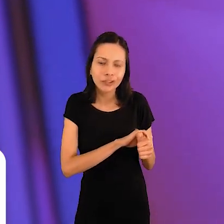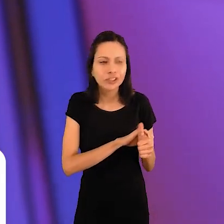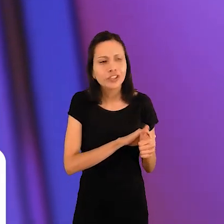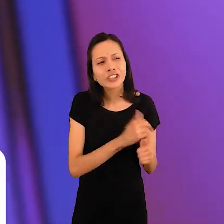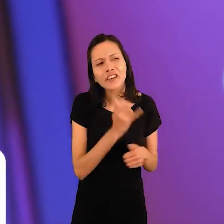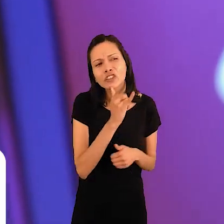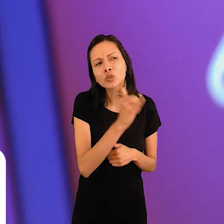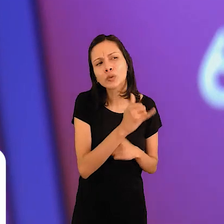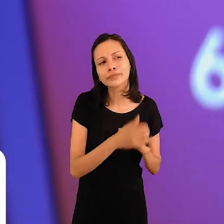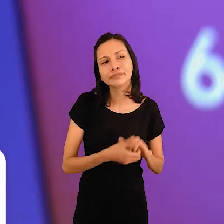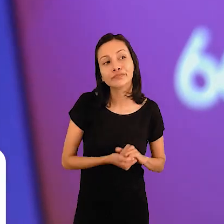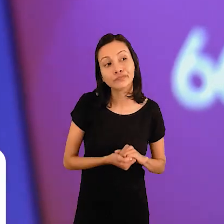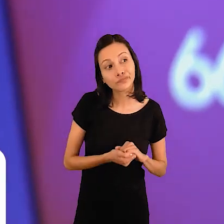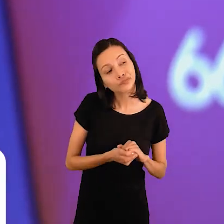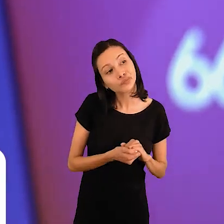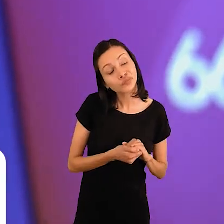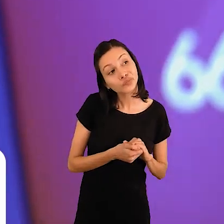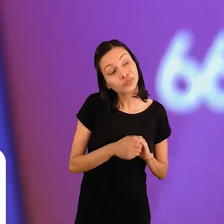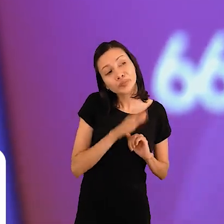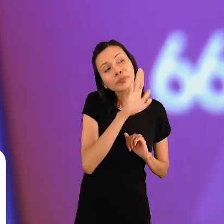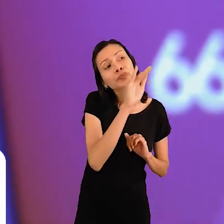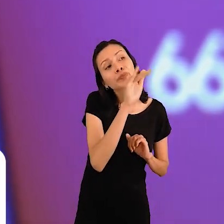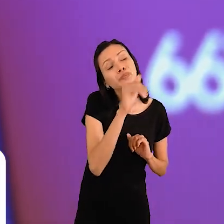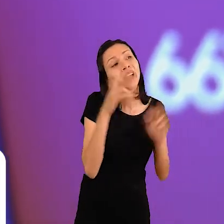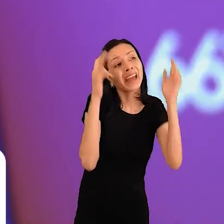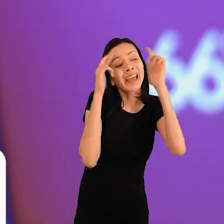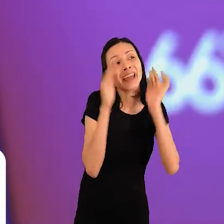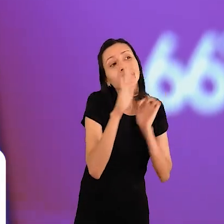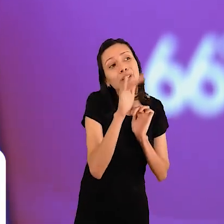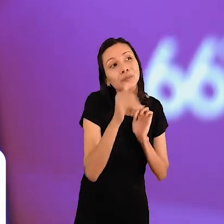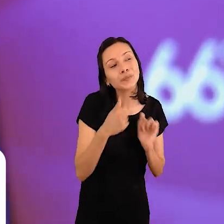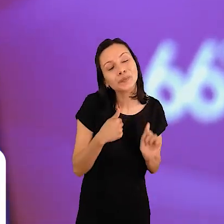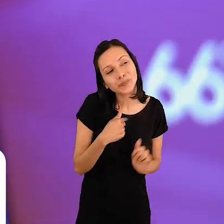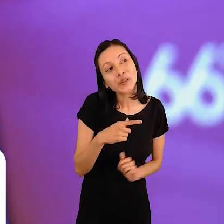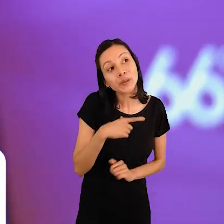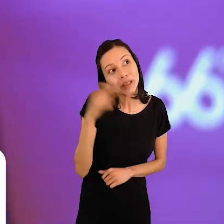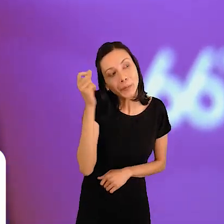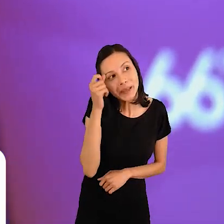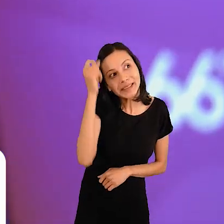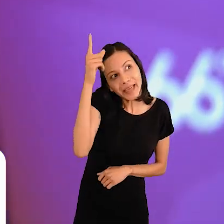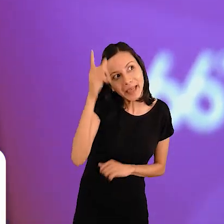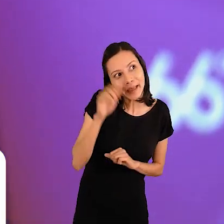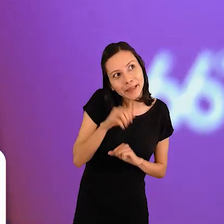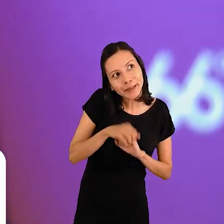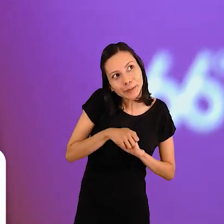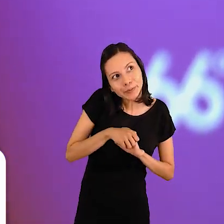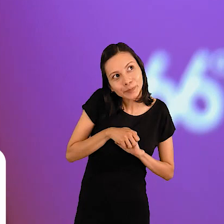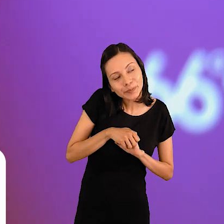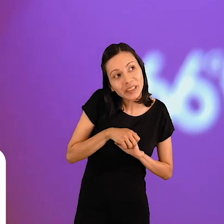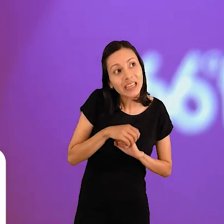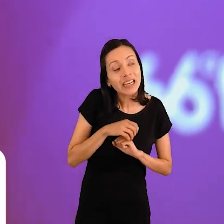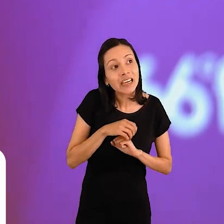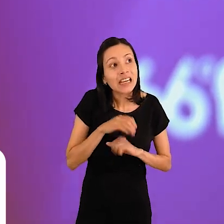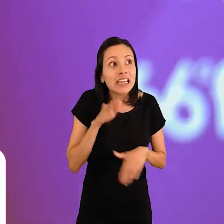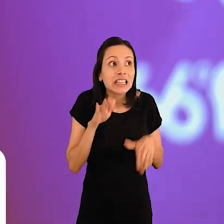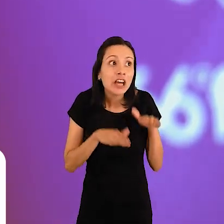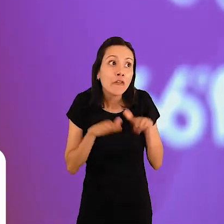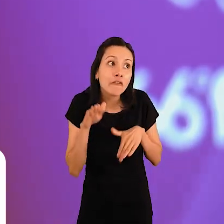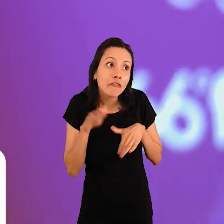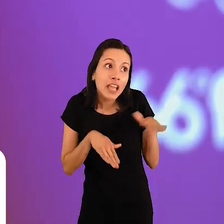Senhor rei, eu tenho uma ideia. Quem sabe uma prova